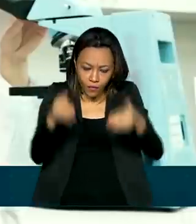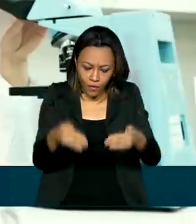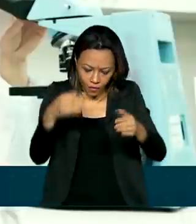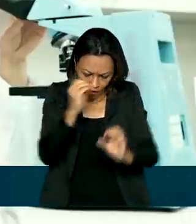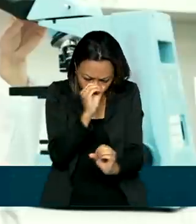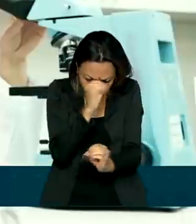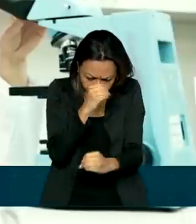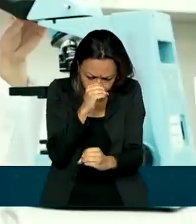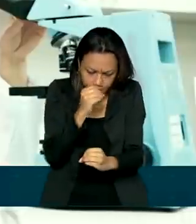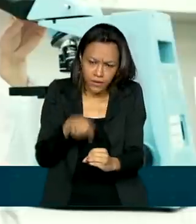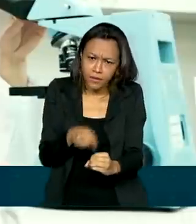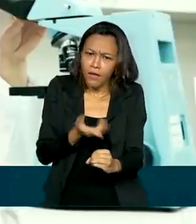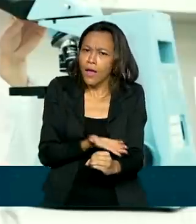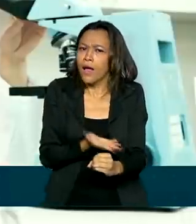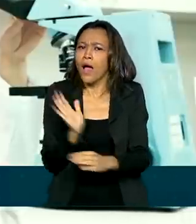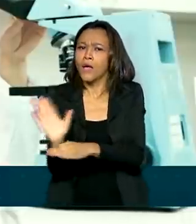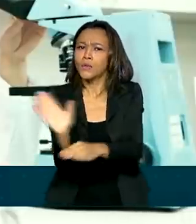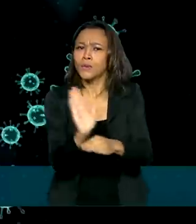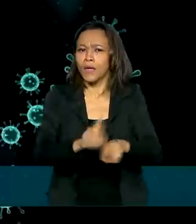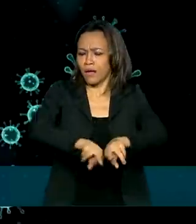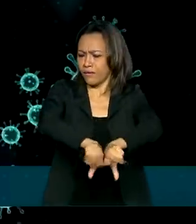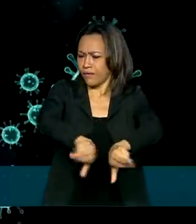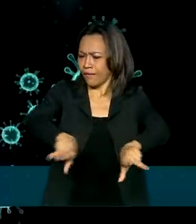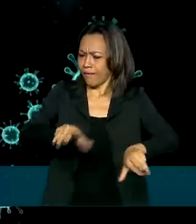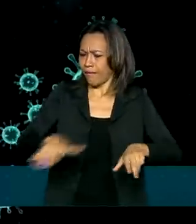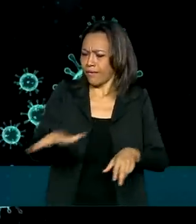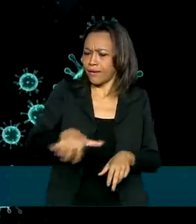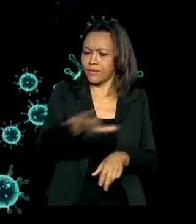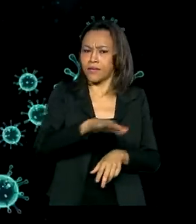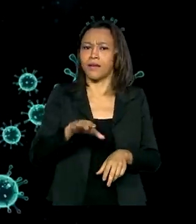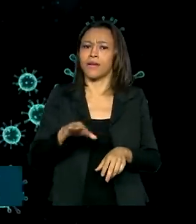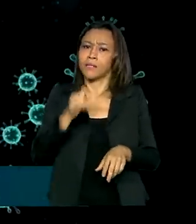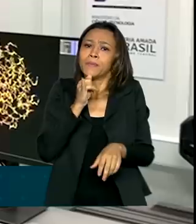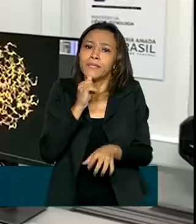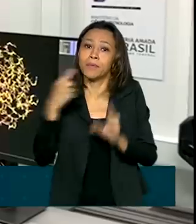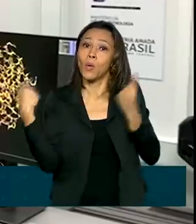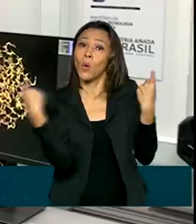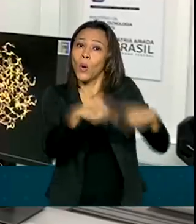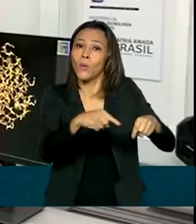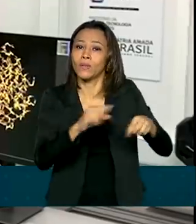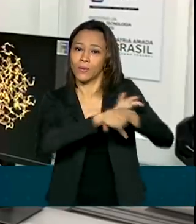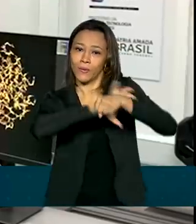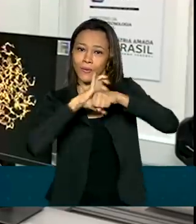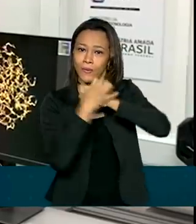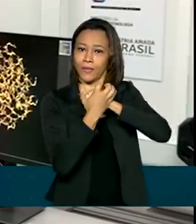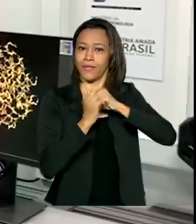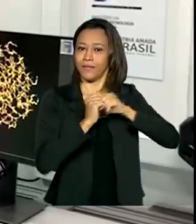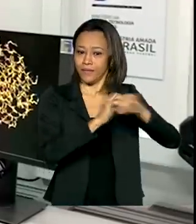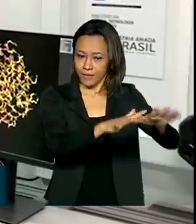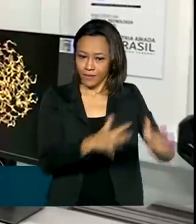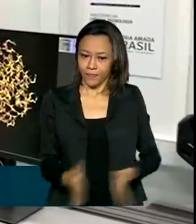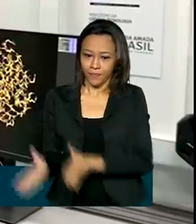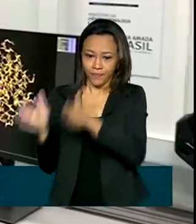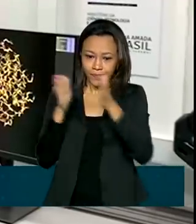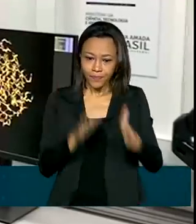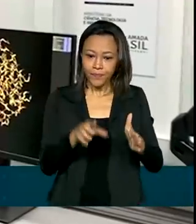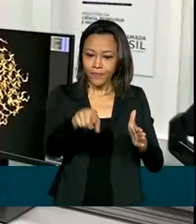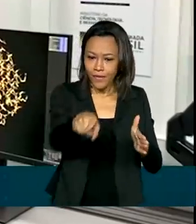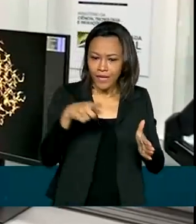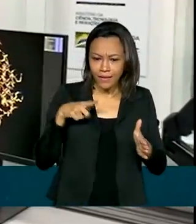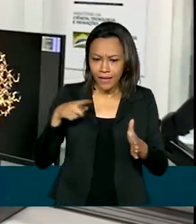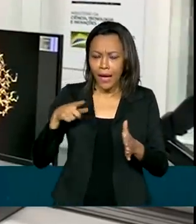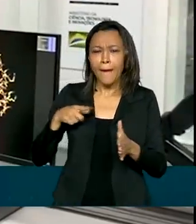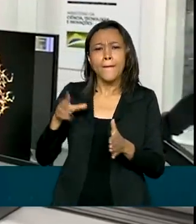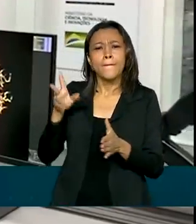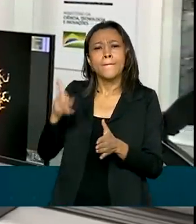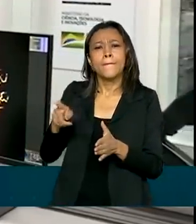que podem ajudar em várias áreas, como o combate ao novo coronavírus. Eles vão trazer agora cristais que têm não só a proteína do vírus,